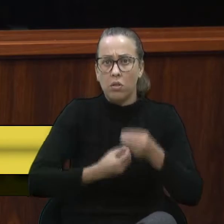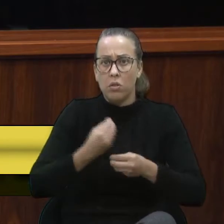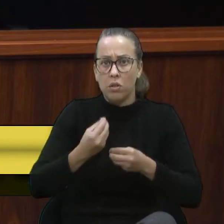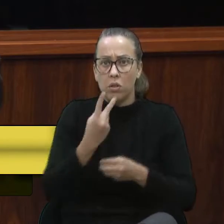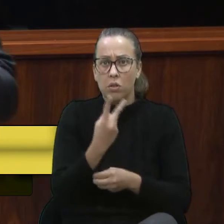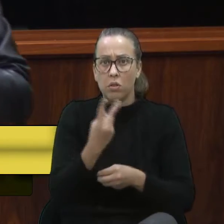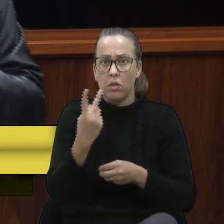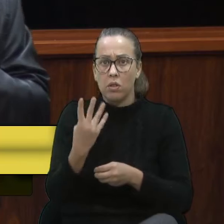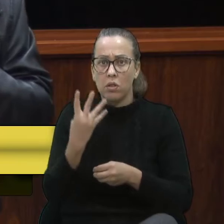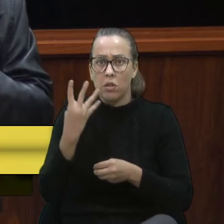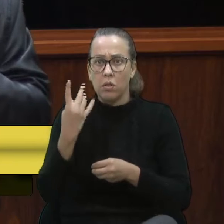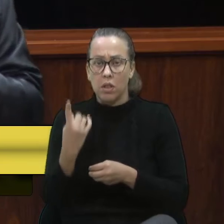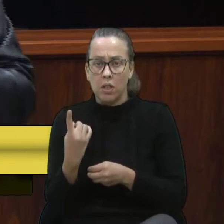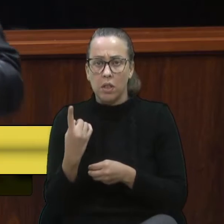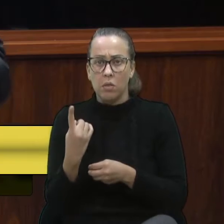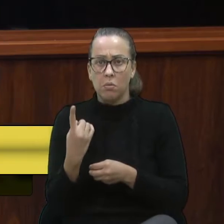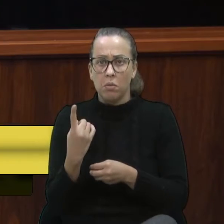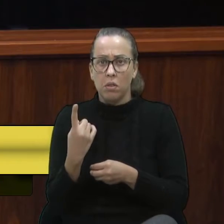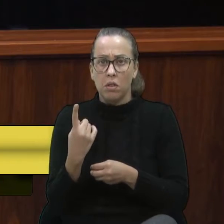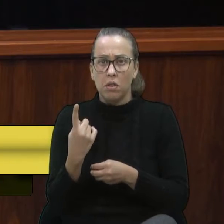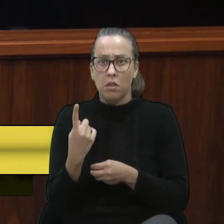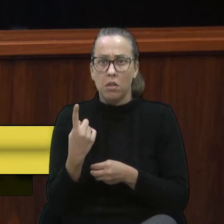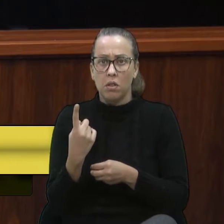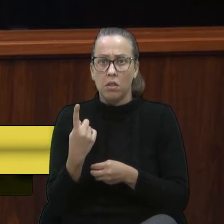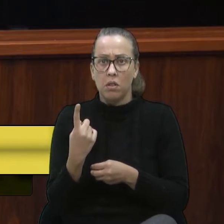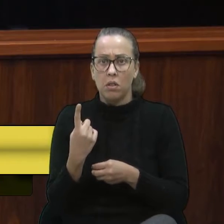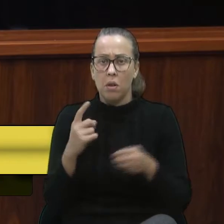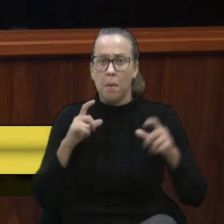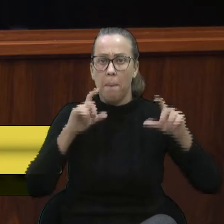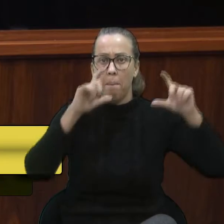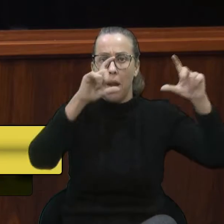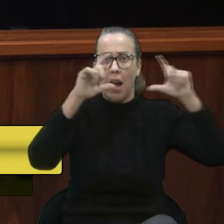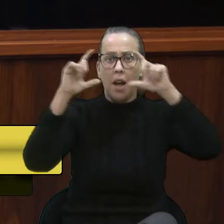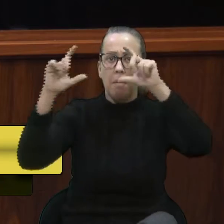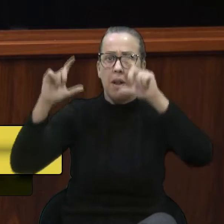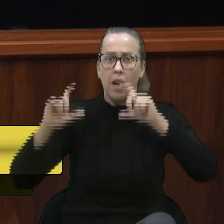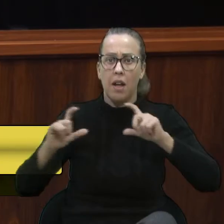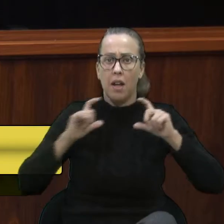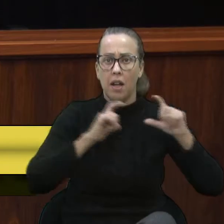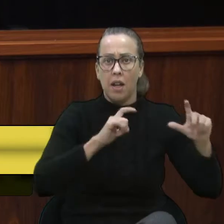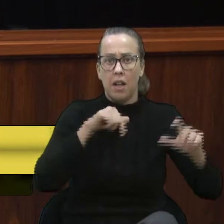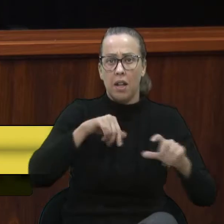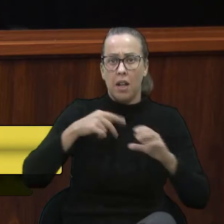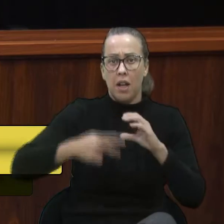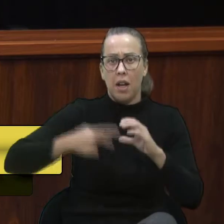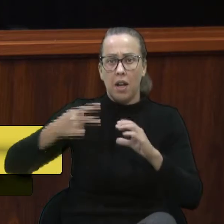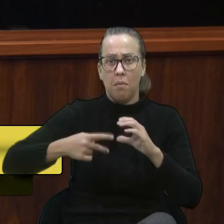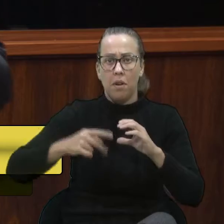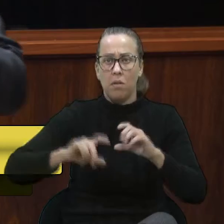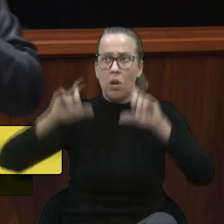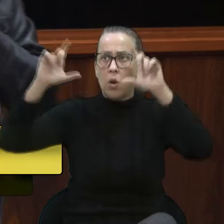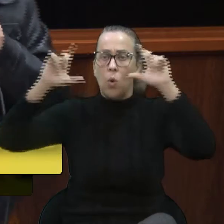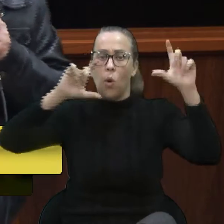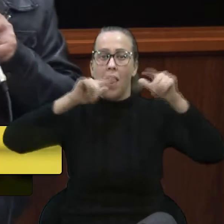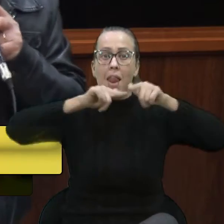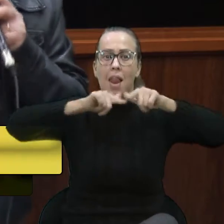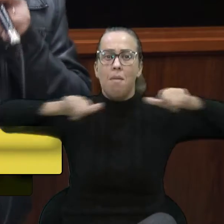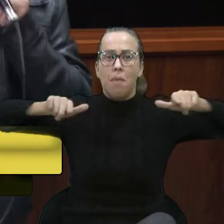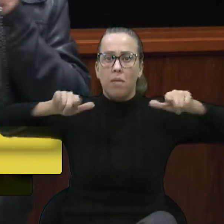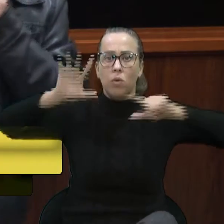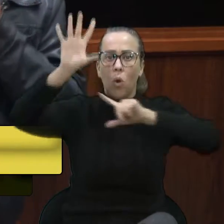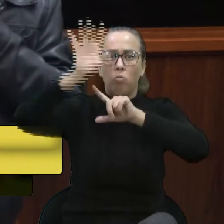colocando 241 placas aqui na Câmara de Vereadores. Energia limpa, sustentável.